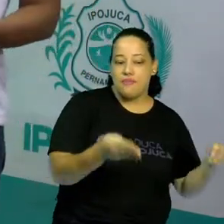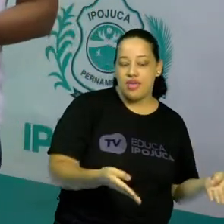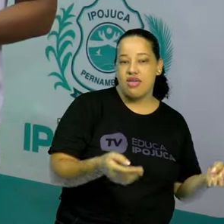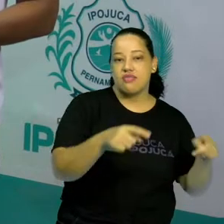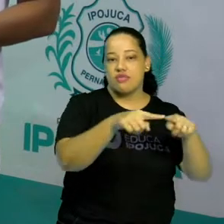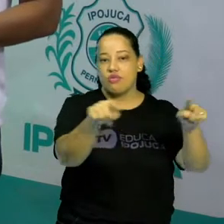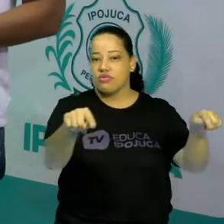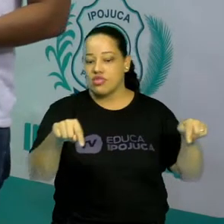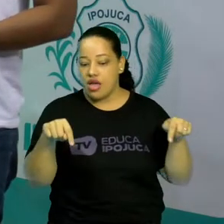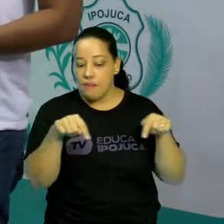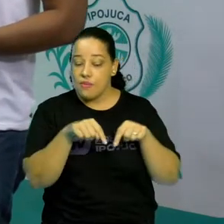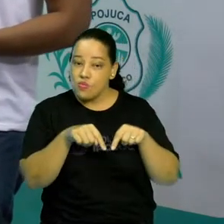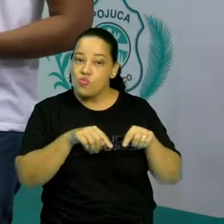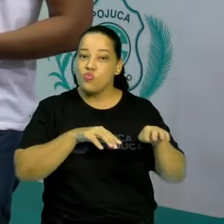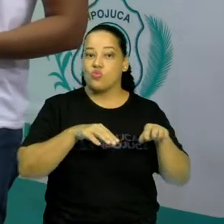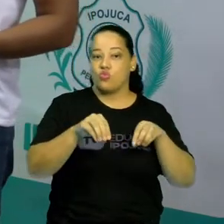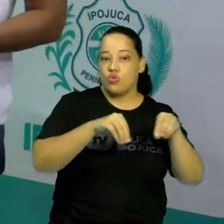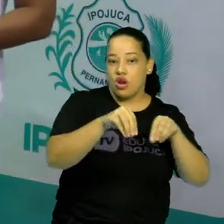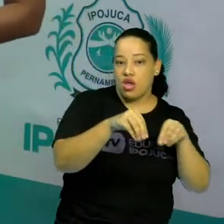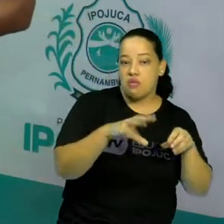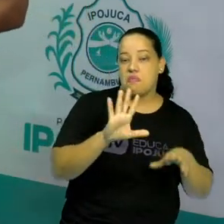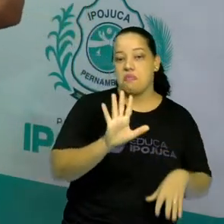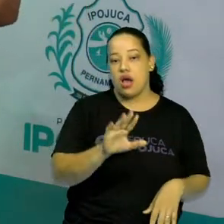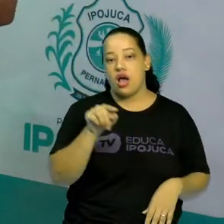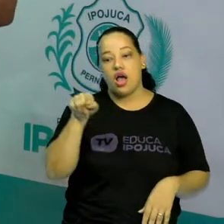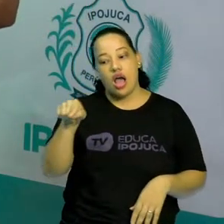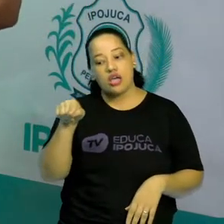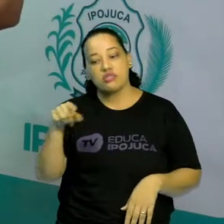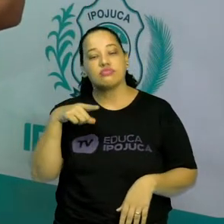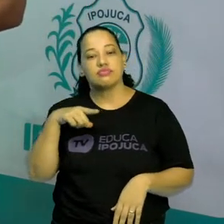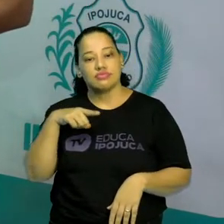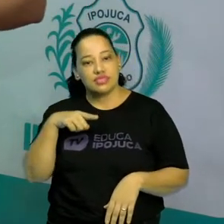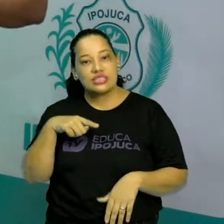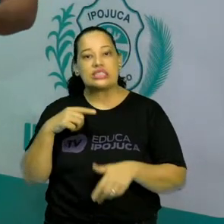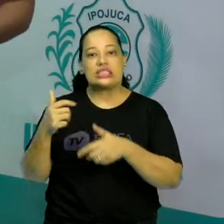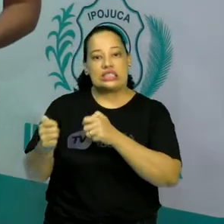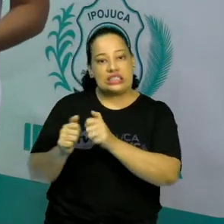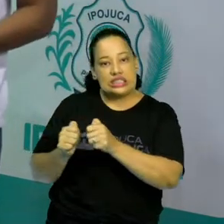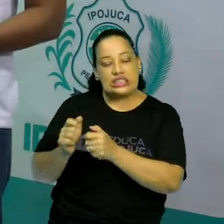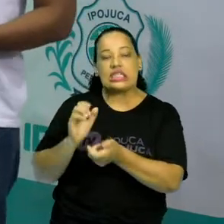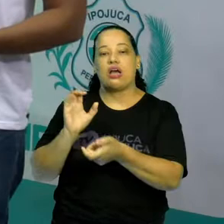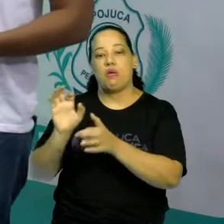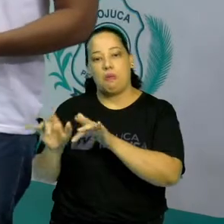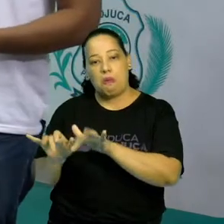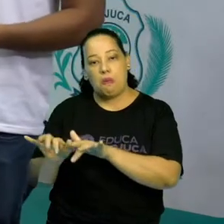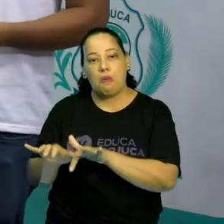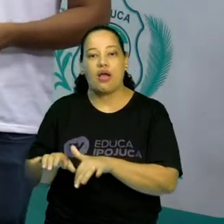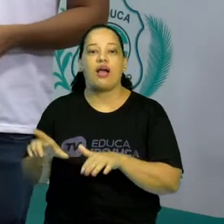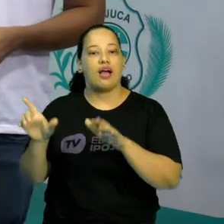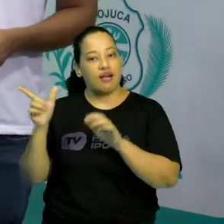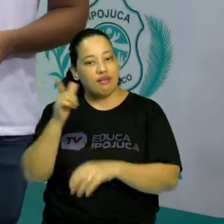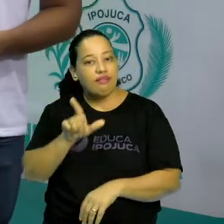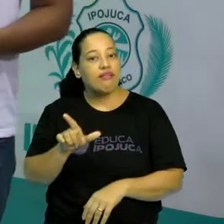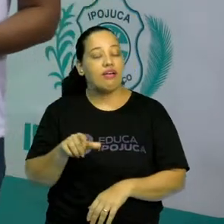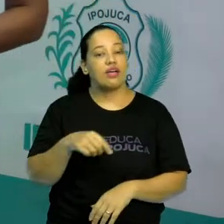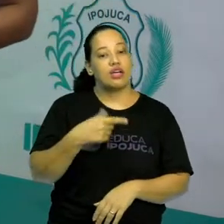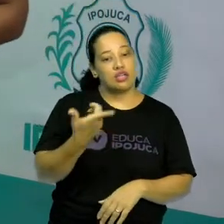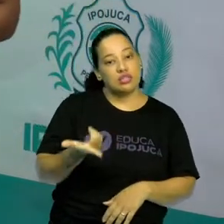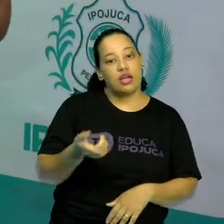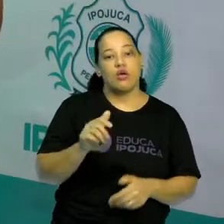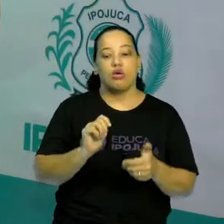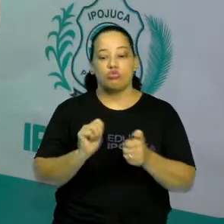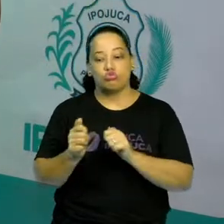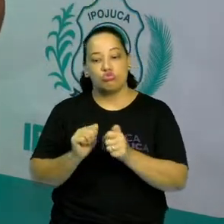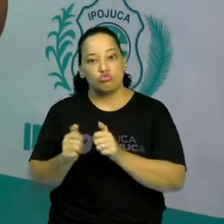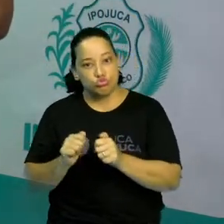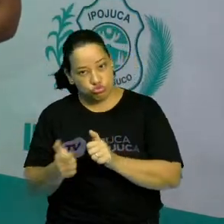tabuleiro, mas nesse caso, está sendo realizado no computador. Então, se enquadra aqui como